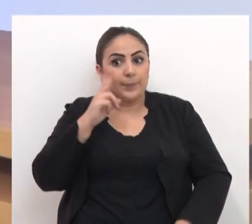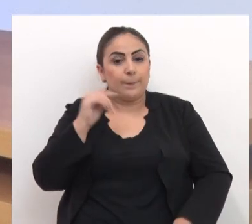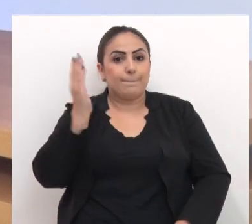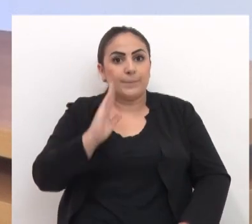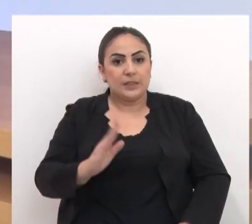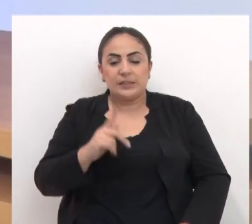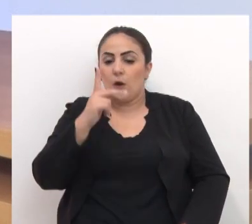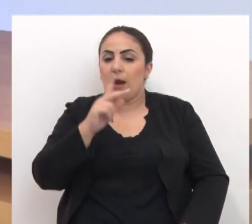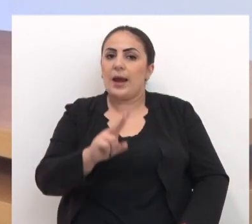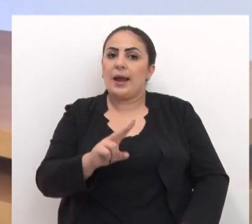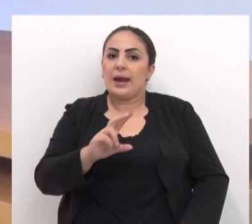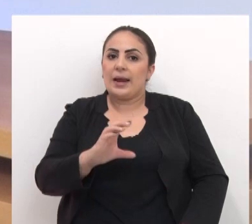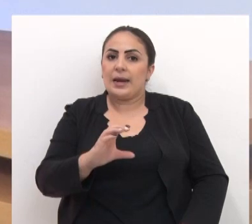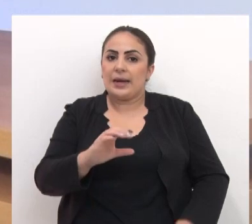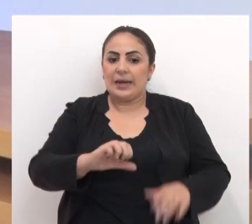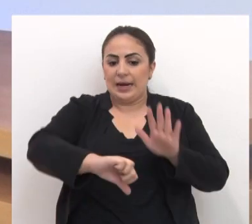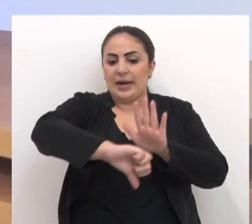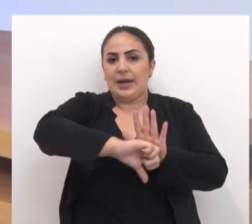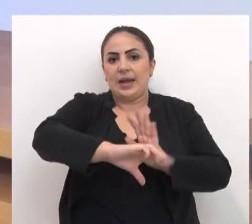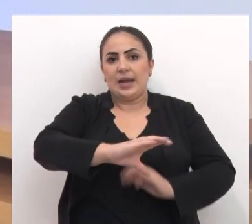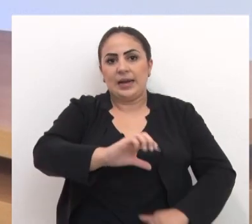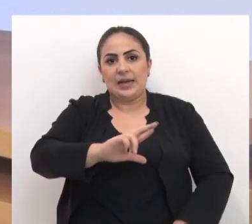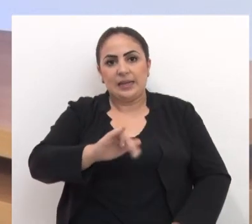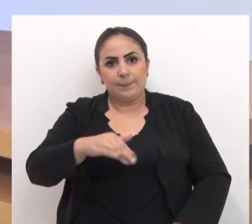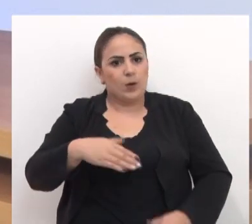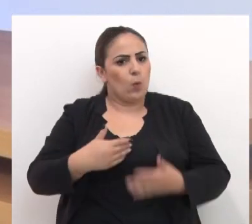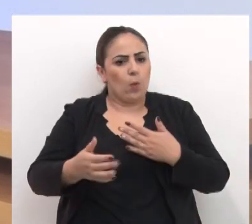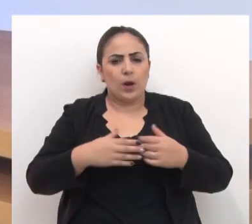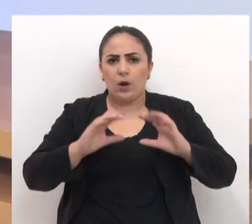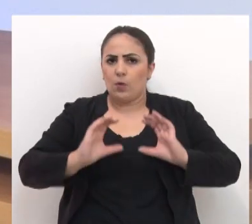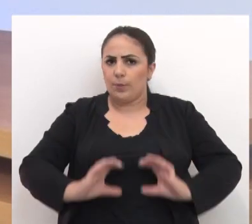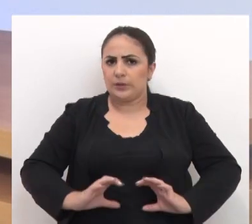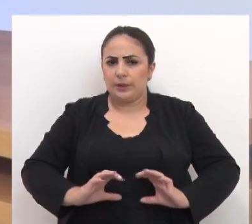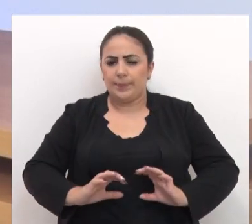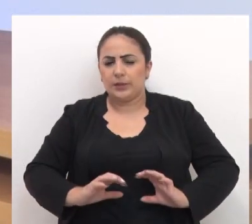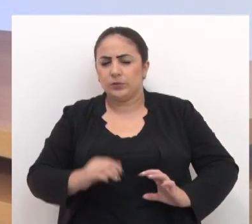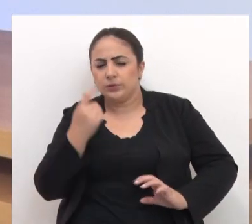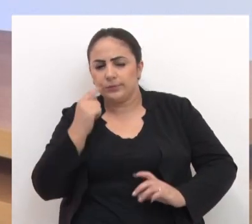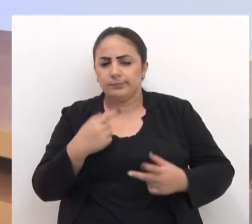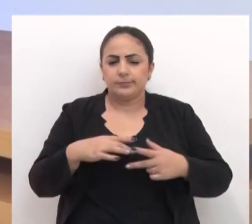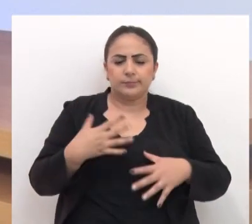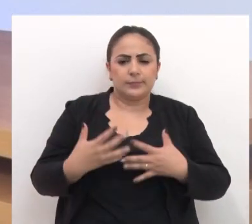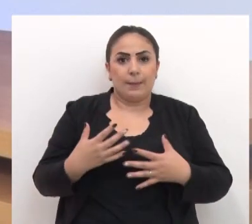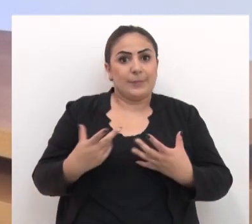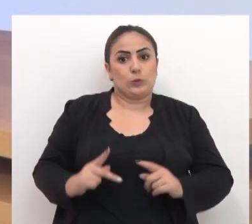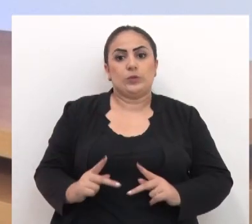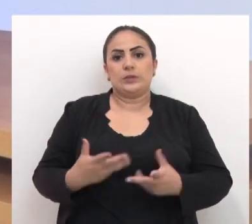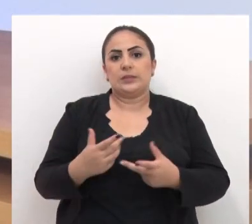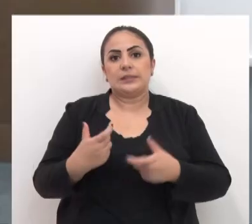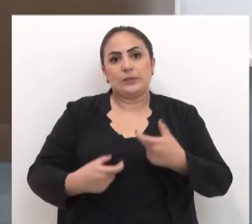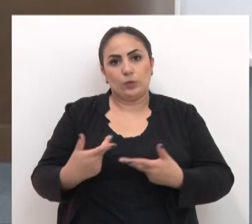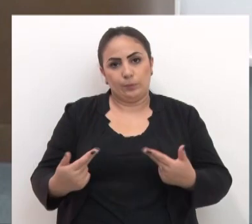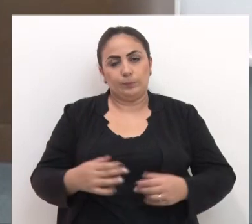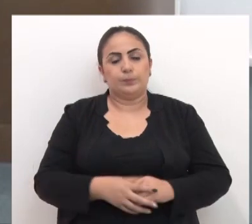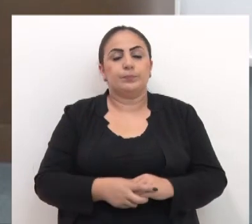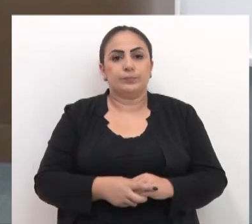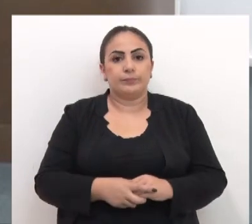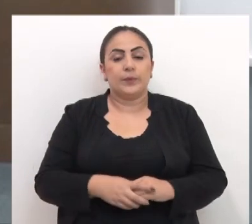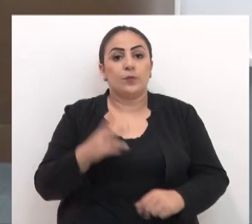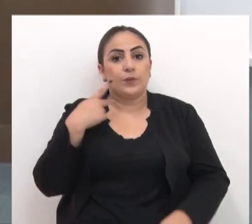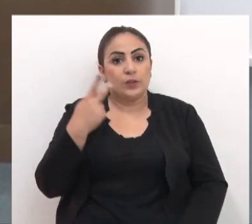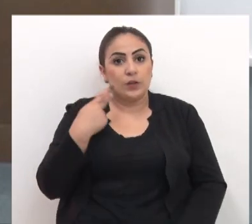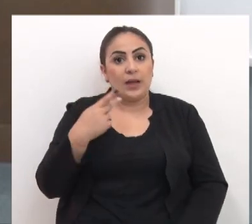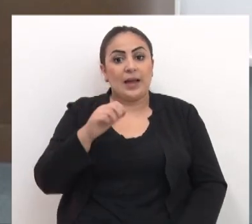lembrando que no Brasil é considerado crime todo comportamento indesejado de caráter sexual O vereador